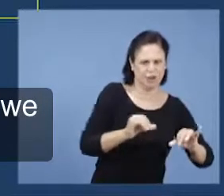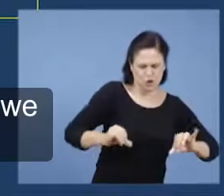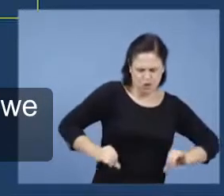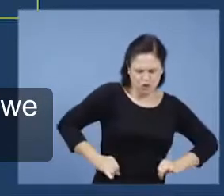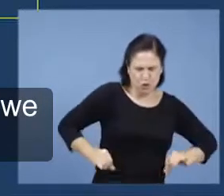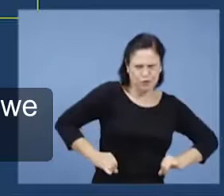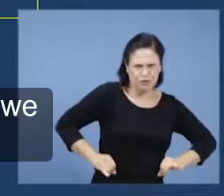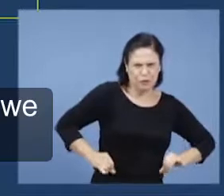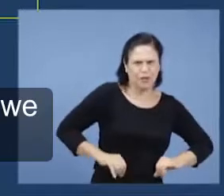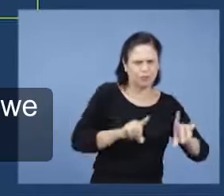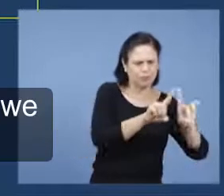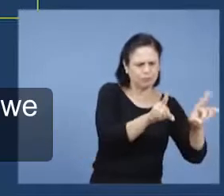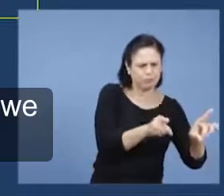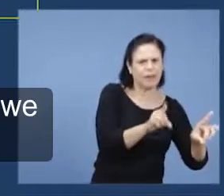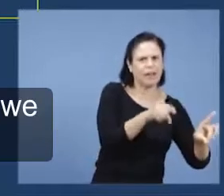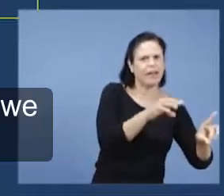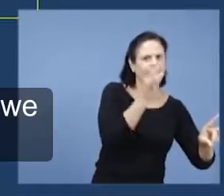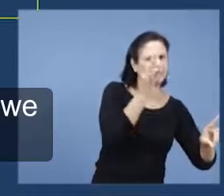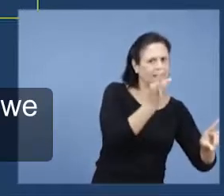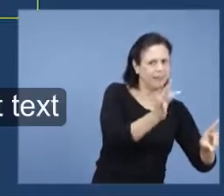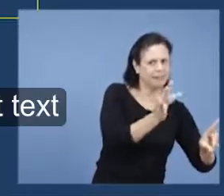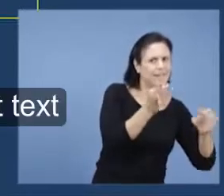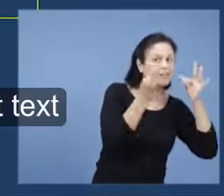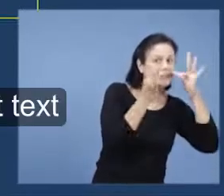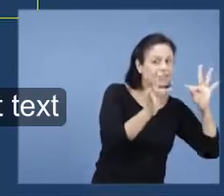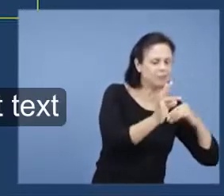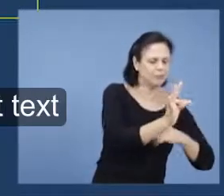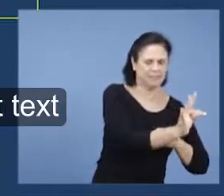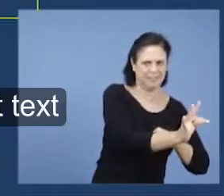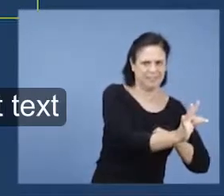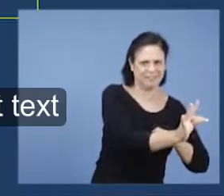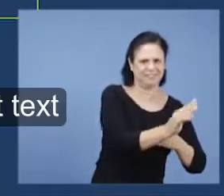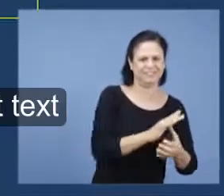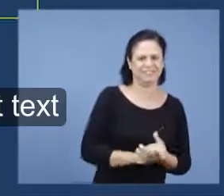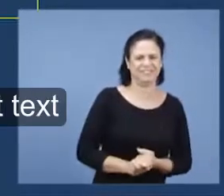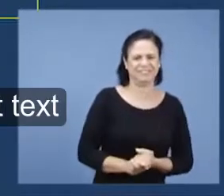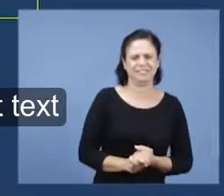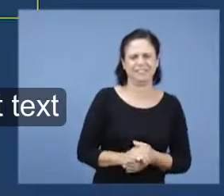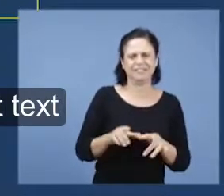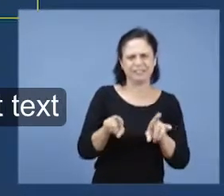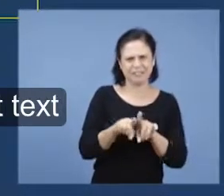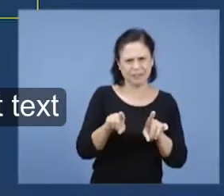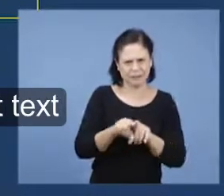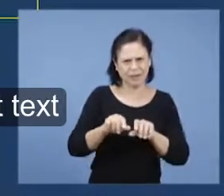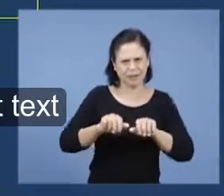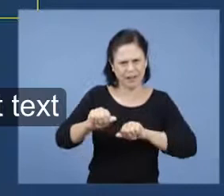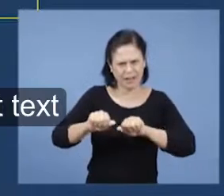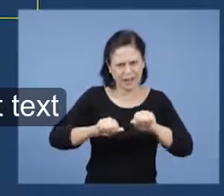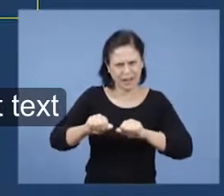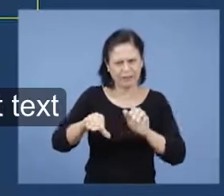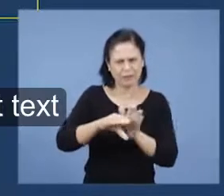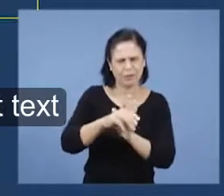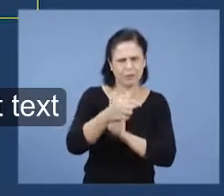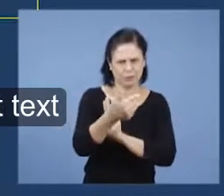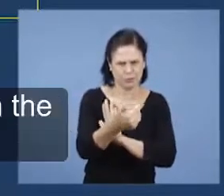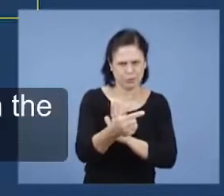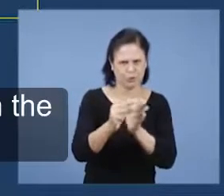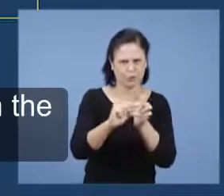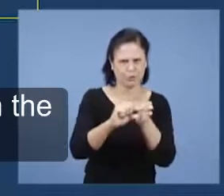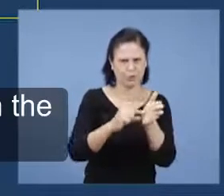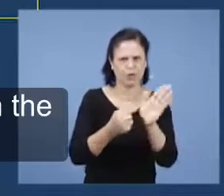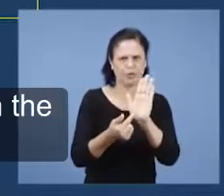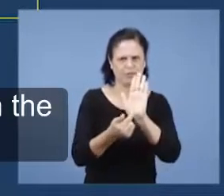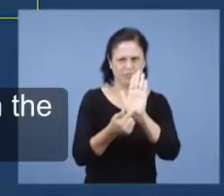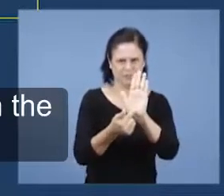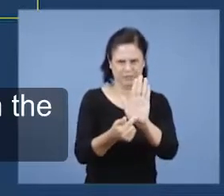é o testemunho. E nós extraímos aqui, do capítulo 2 do livro de Atos, aquele texto que